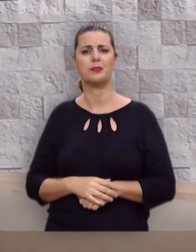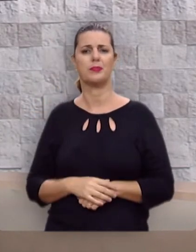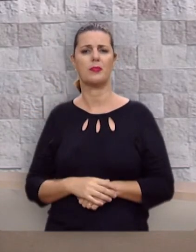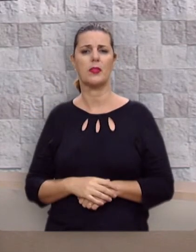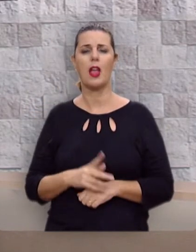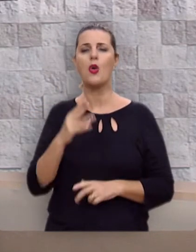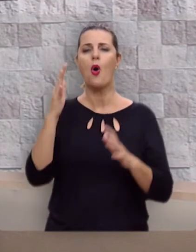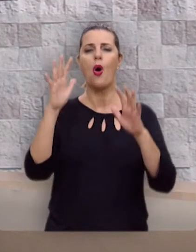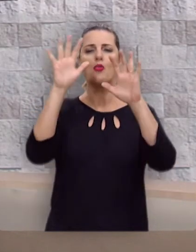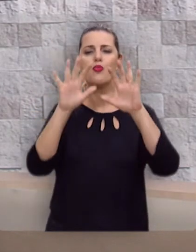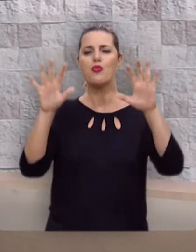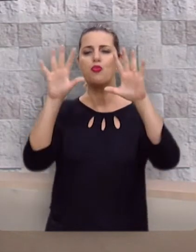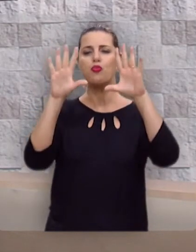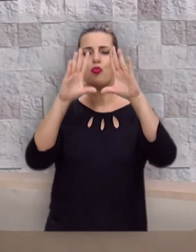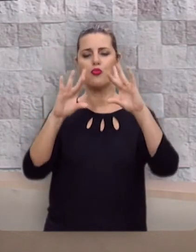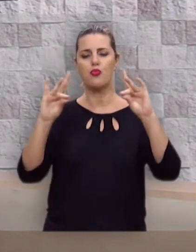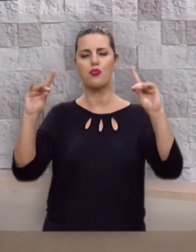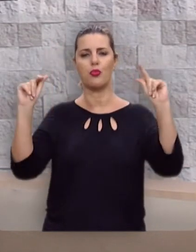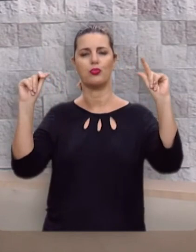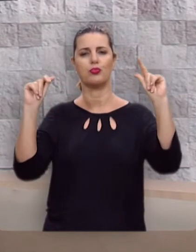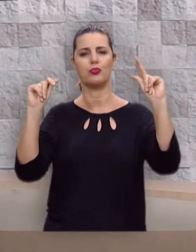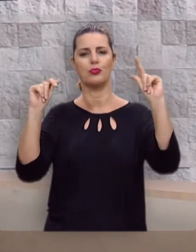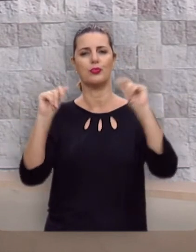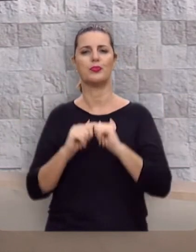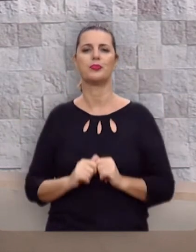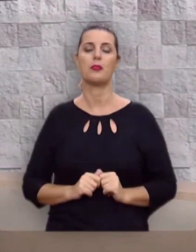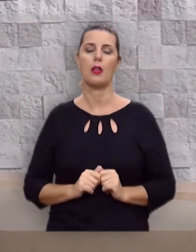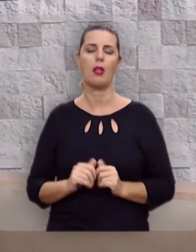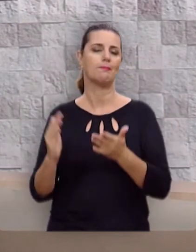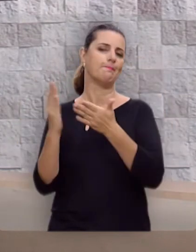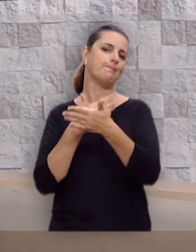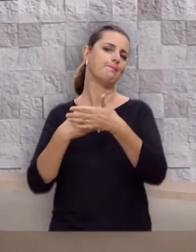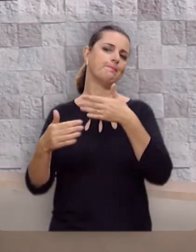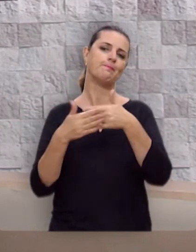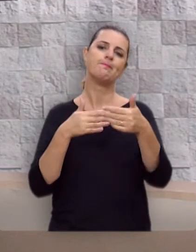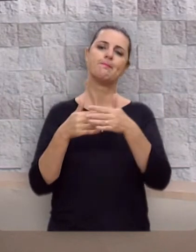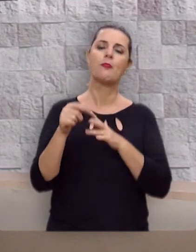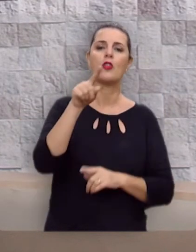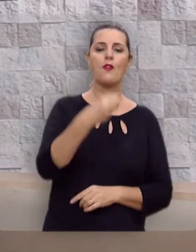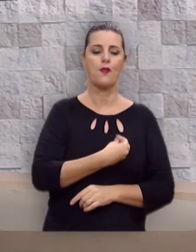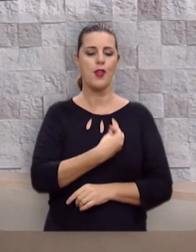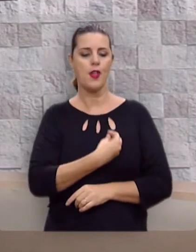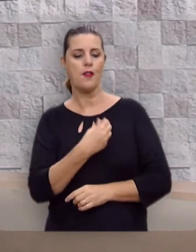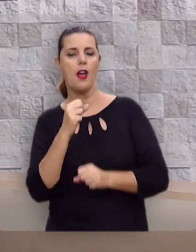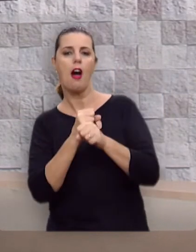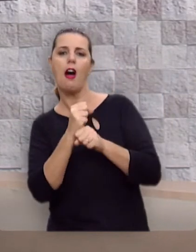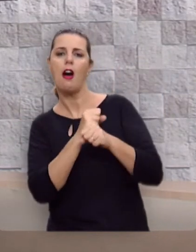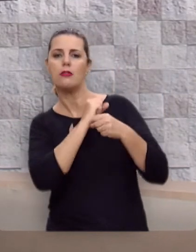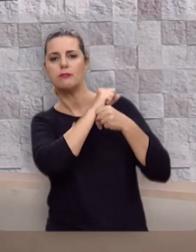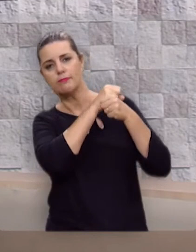como uma neblina que se dissipa. Não importa quantos anos você vive,